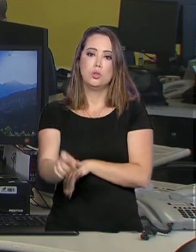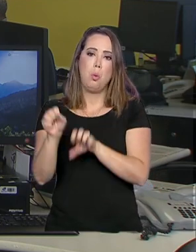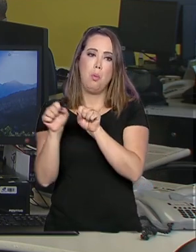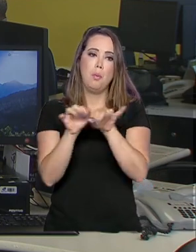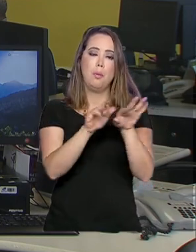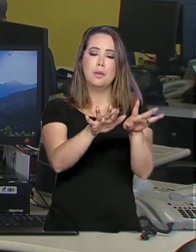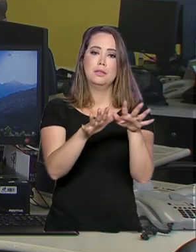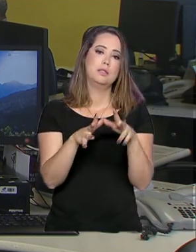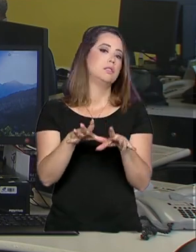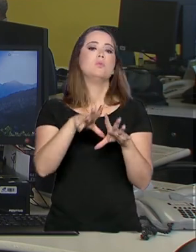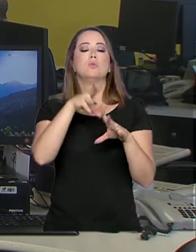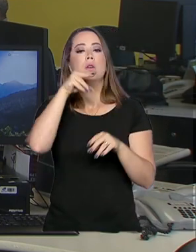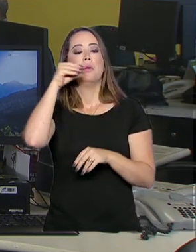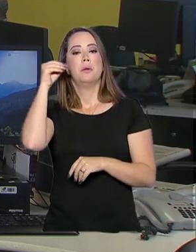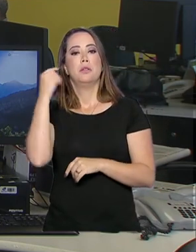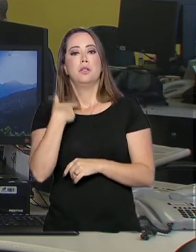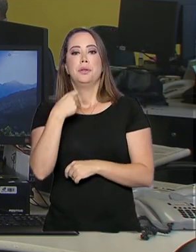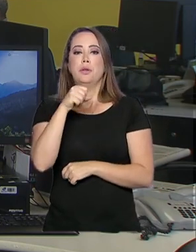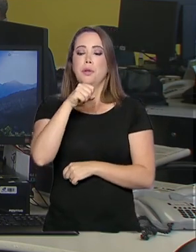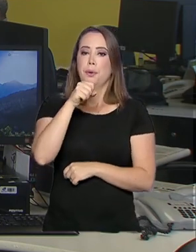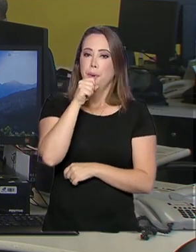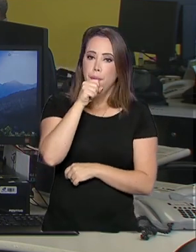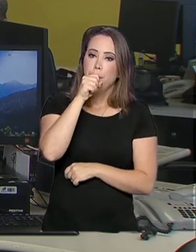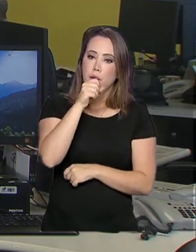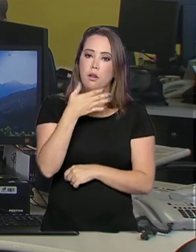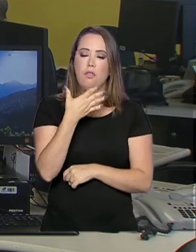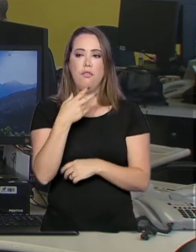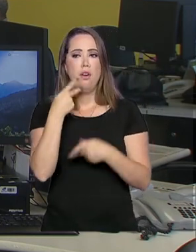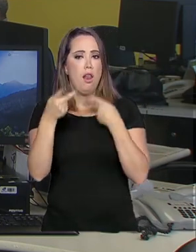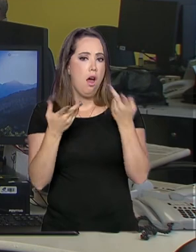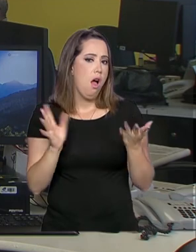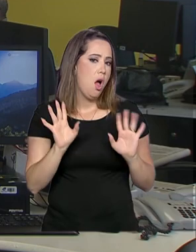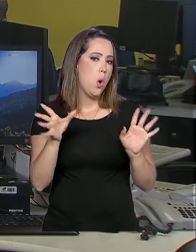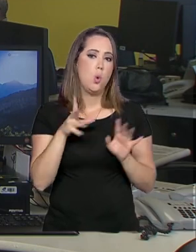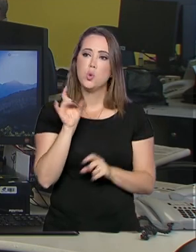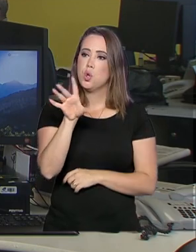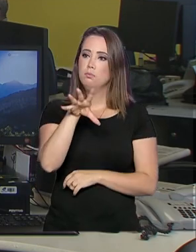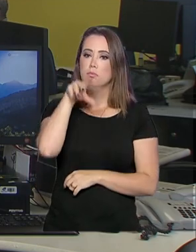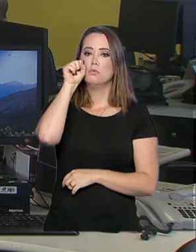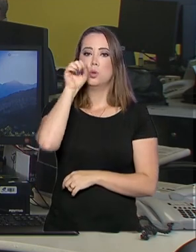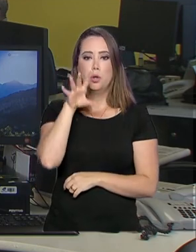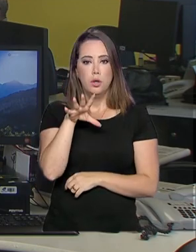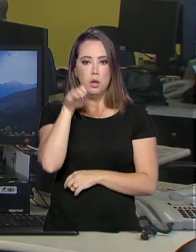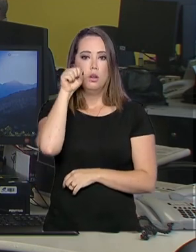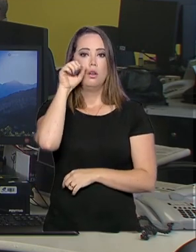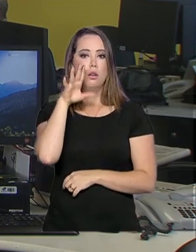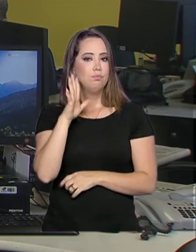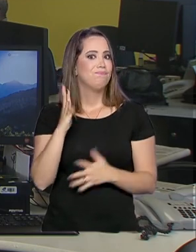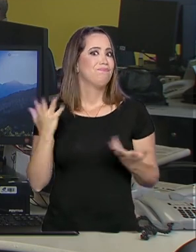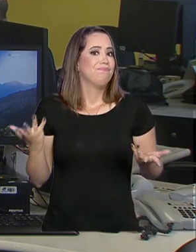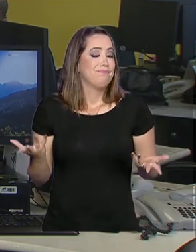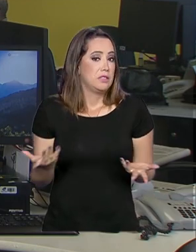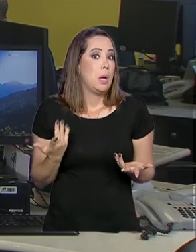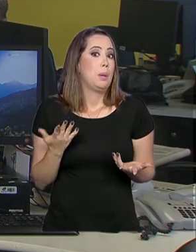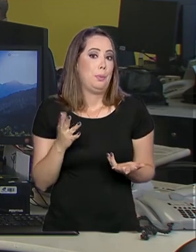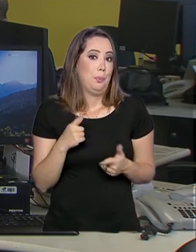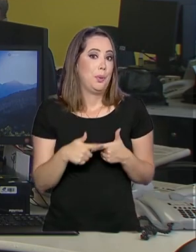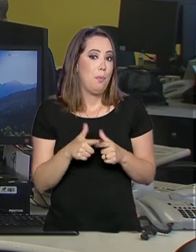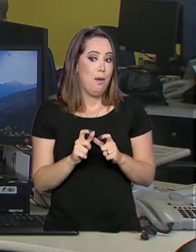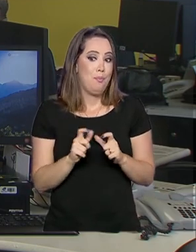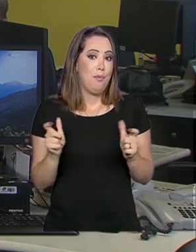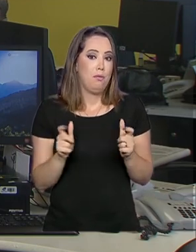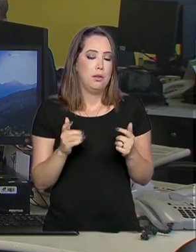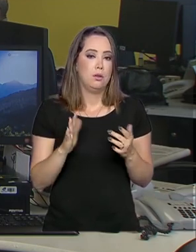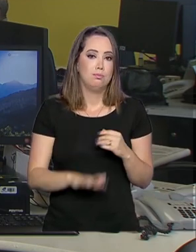por via aérea, ao tossir, espirrar, falar ou simplesmente respirar. Quem está mais vulnerável às complicações são as crianças.